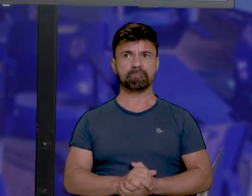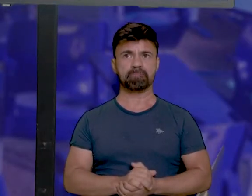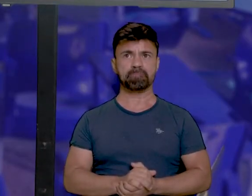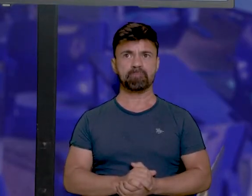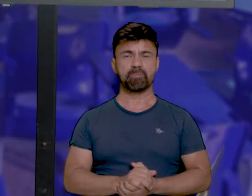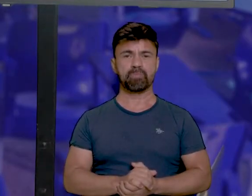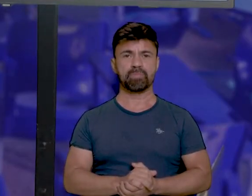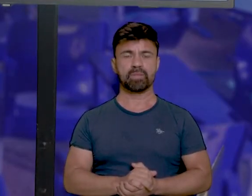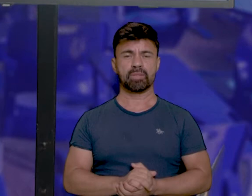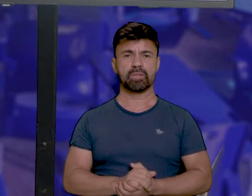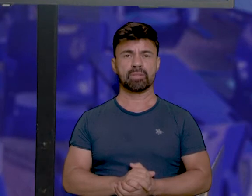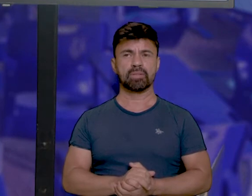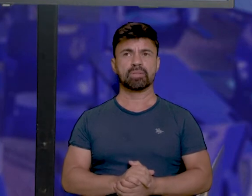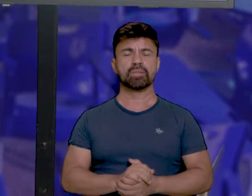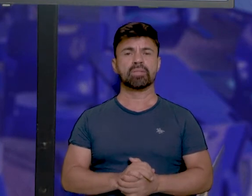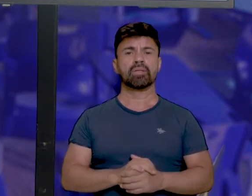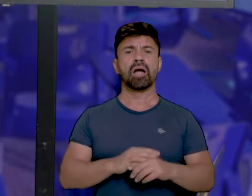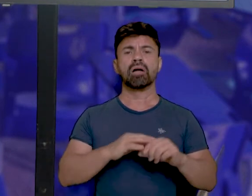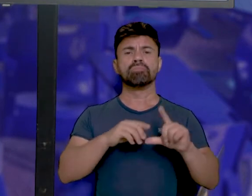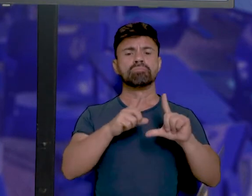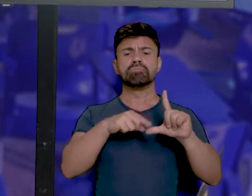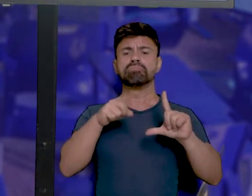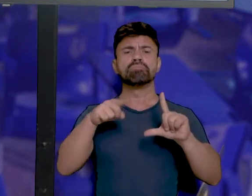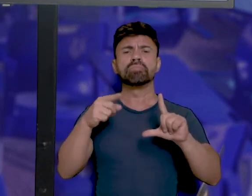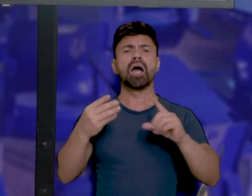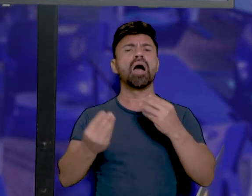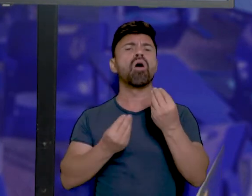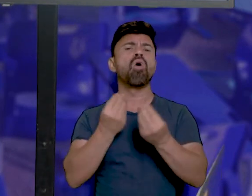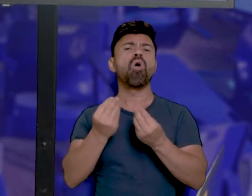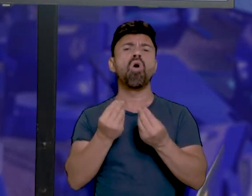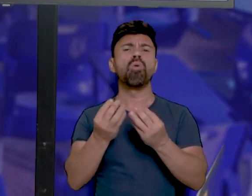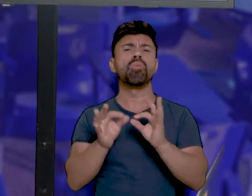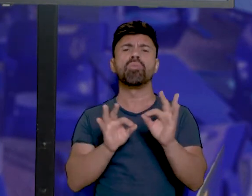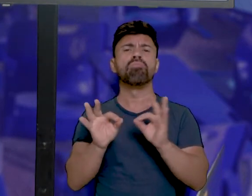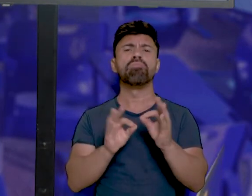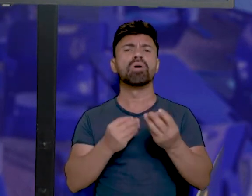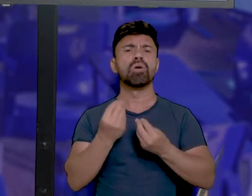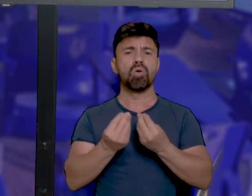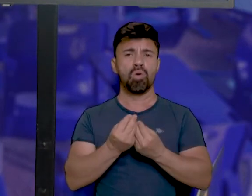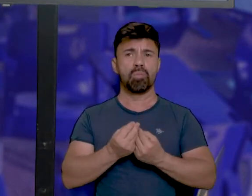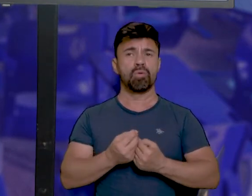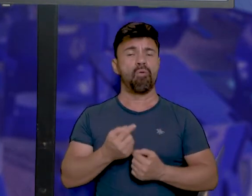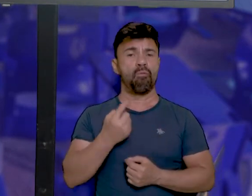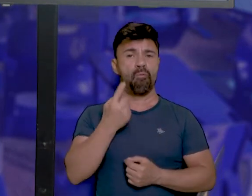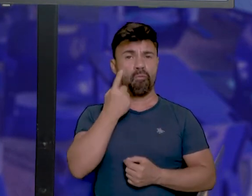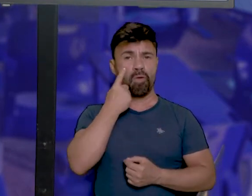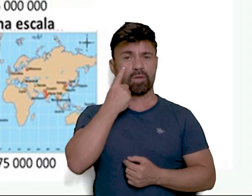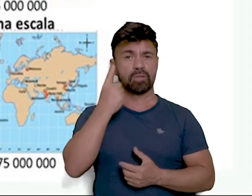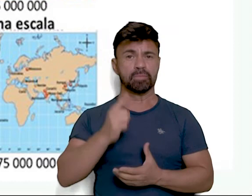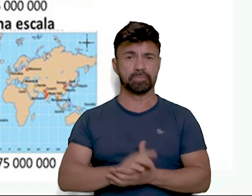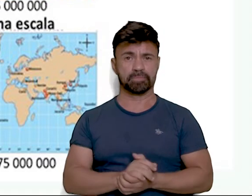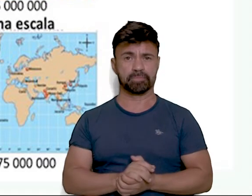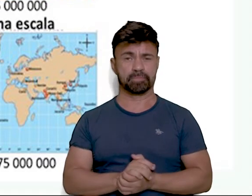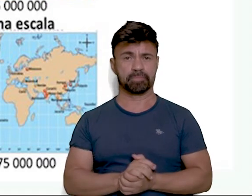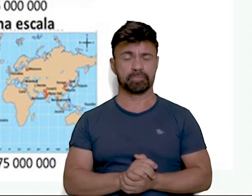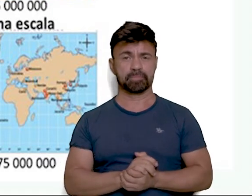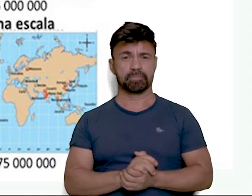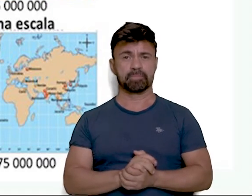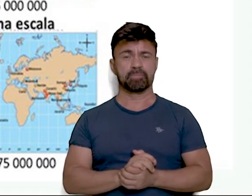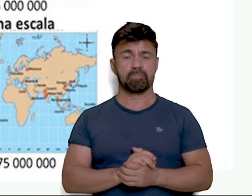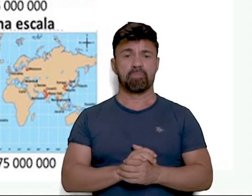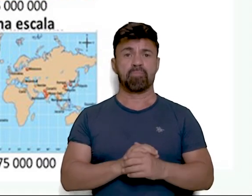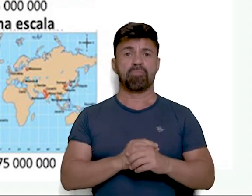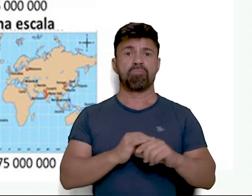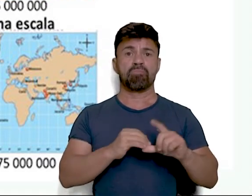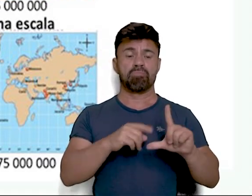A aplicabilidade das escalas. Como ela é aplicada? Como vamos aplicar? Vejamos aqui alguns pontos. A aplicação de escala.